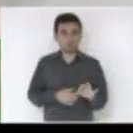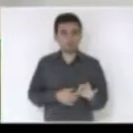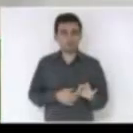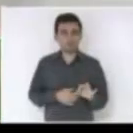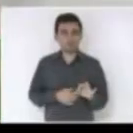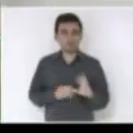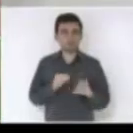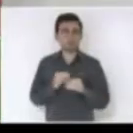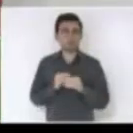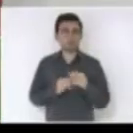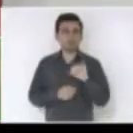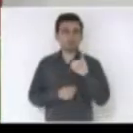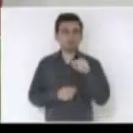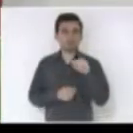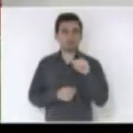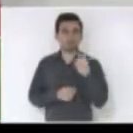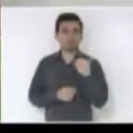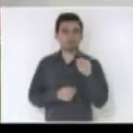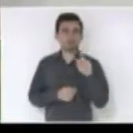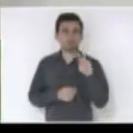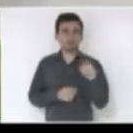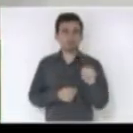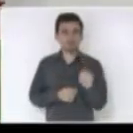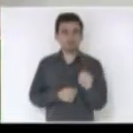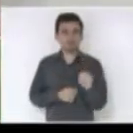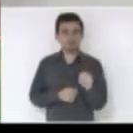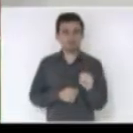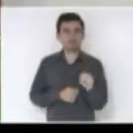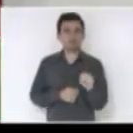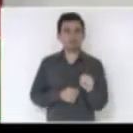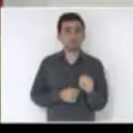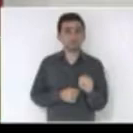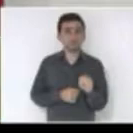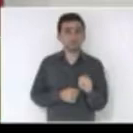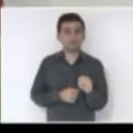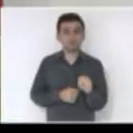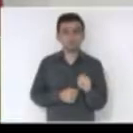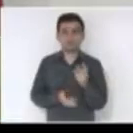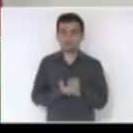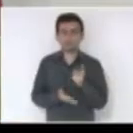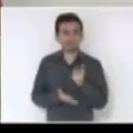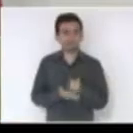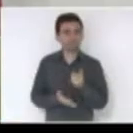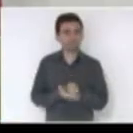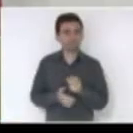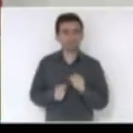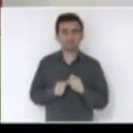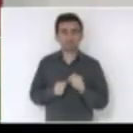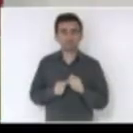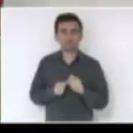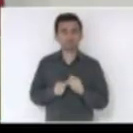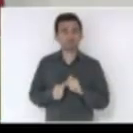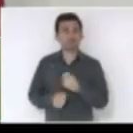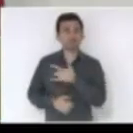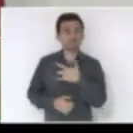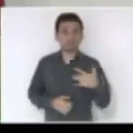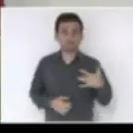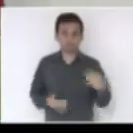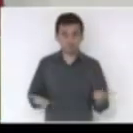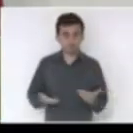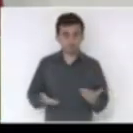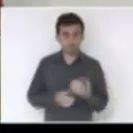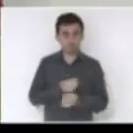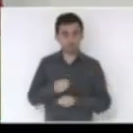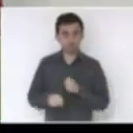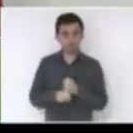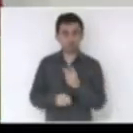que não pode fazer todo ano uma ressalva. continua fazendo. Na saúde, por exemplo, nesse ano aqui, estamos